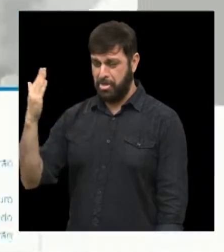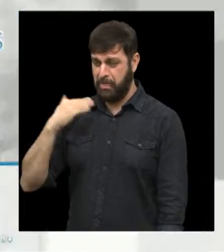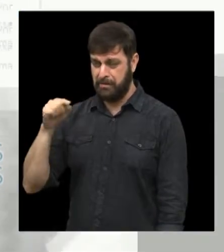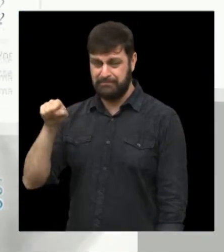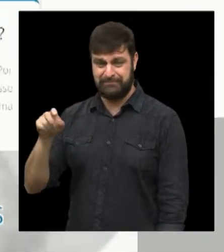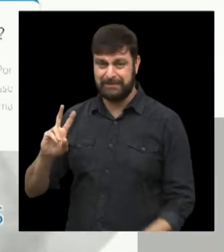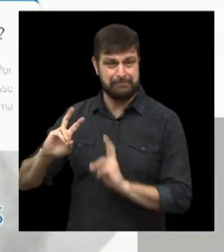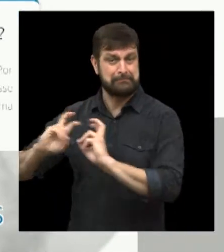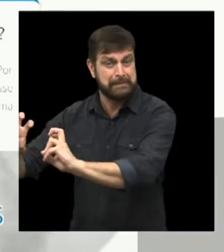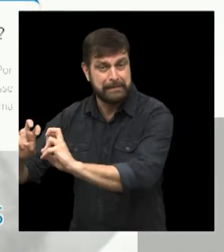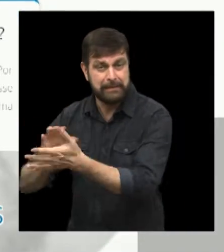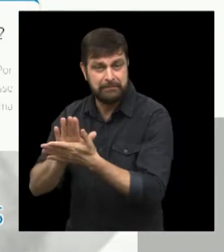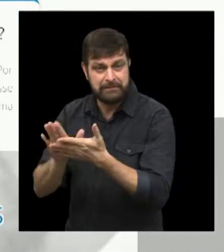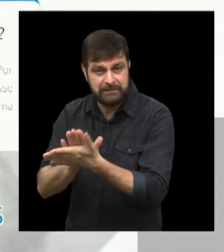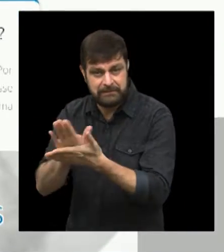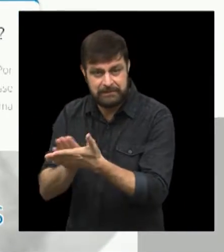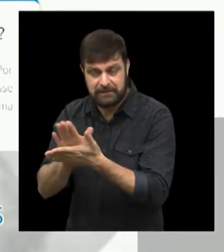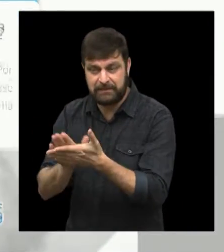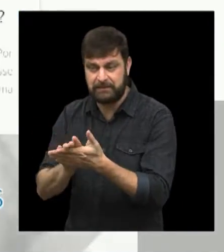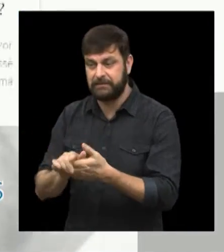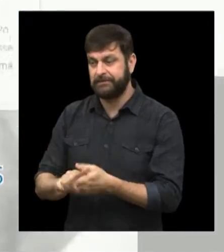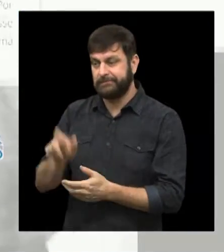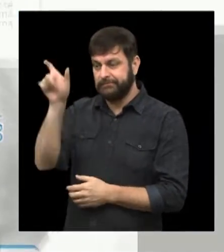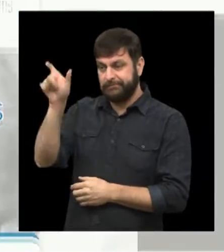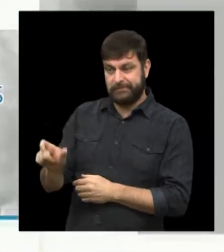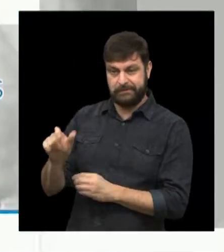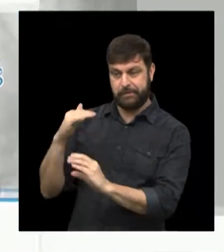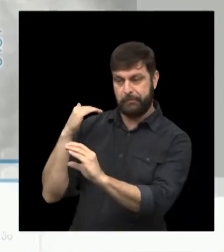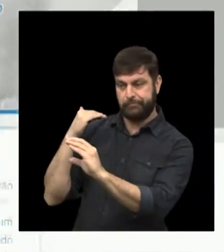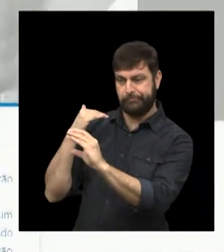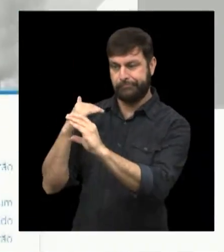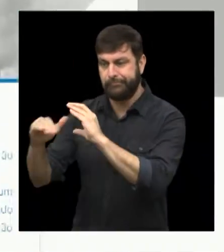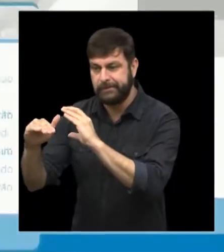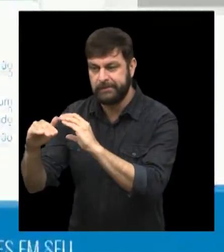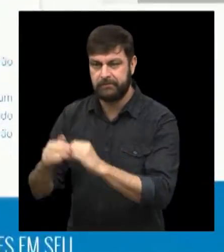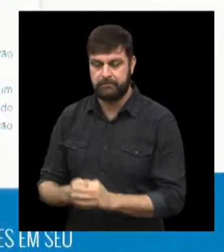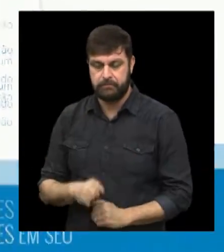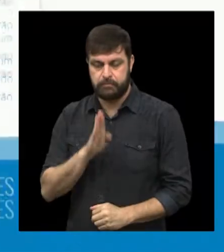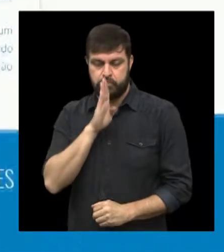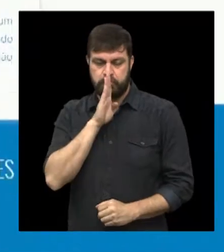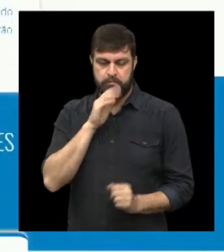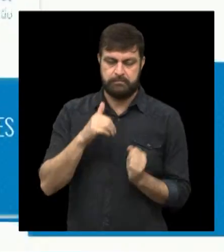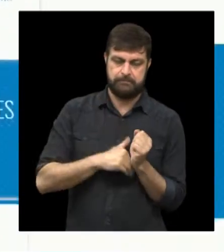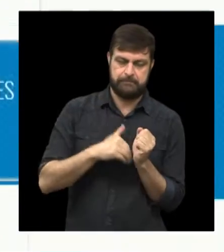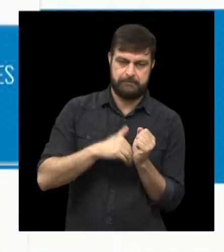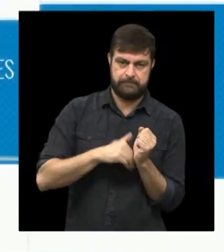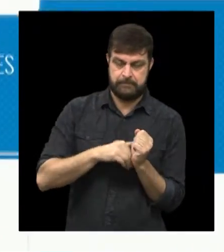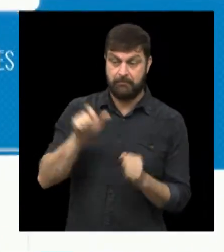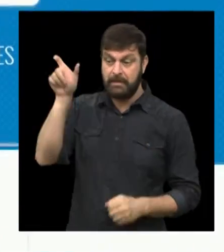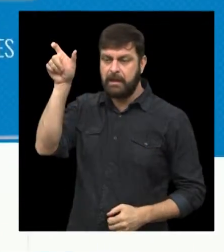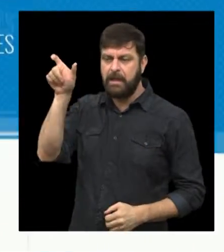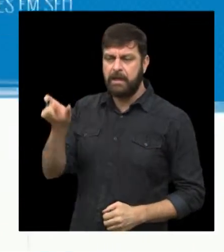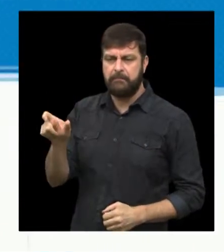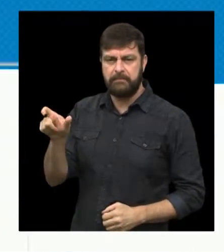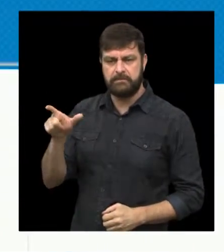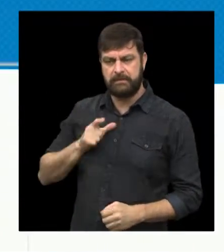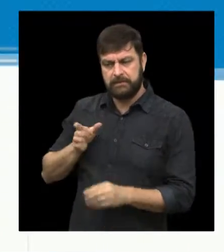não percebe. Então você deixa como amigo o nome e e-mail dessa pessoa e você fica anônimo. E aí a pessoa vai